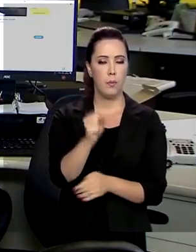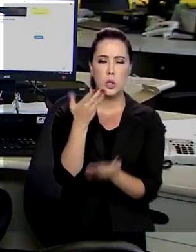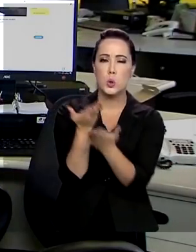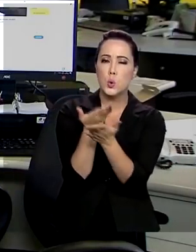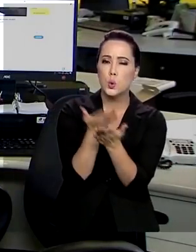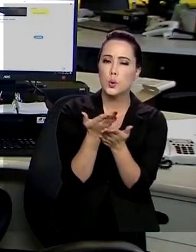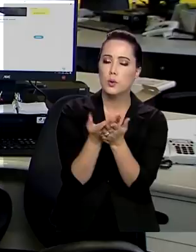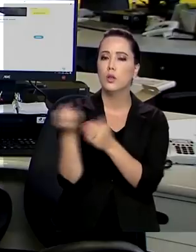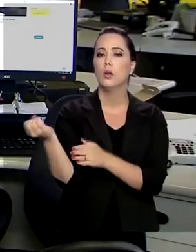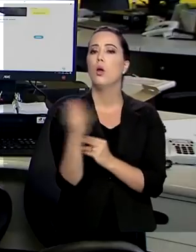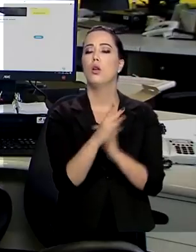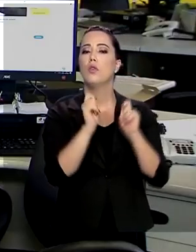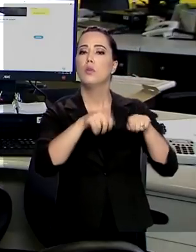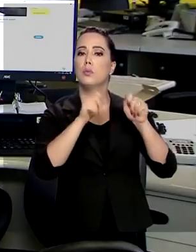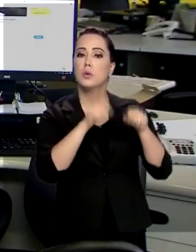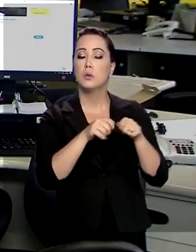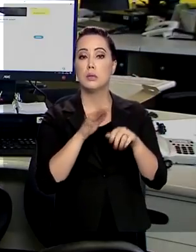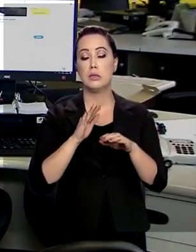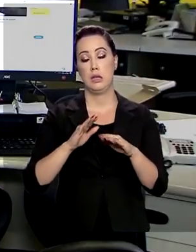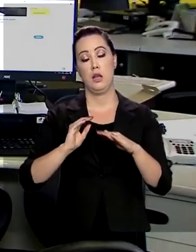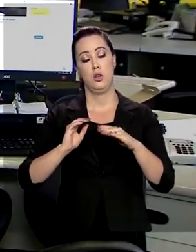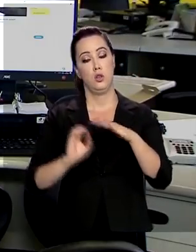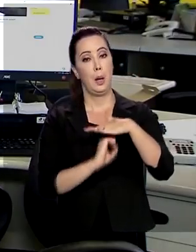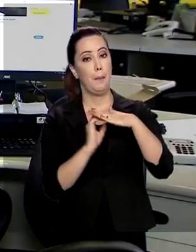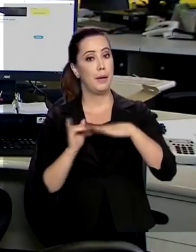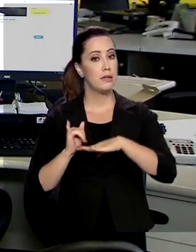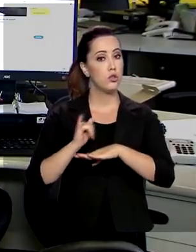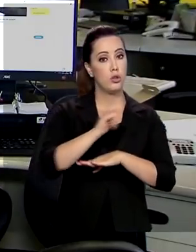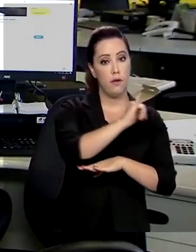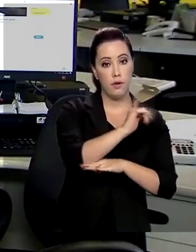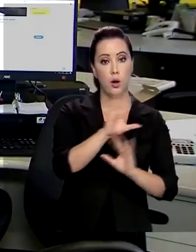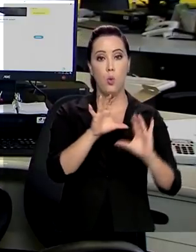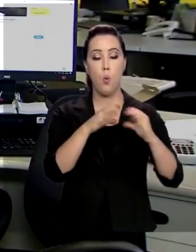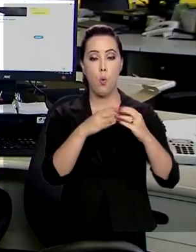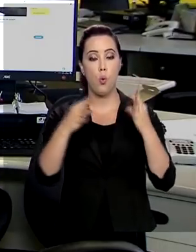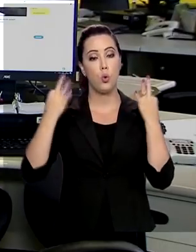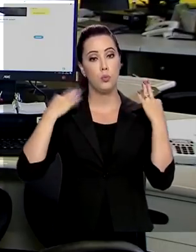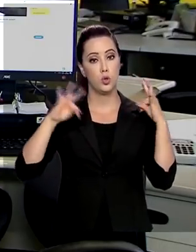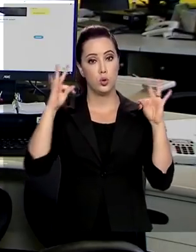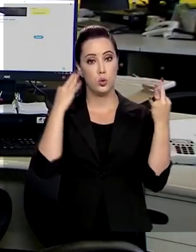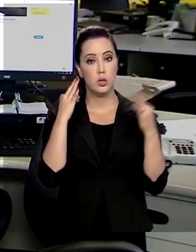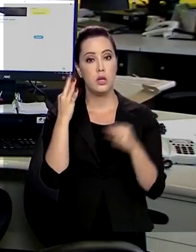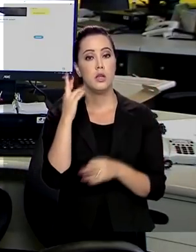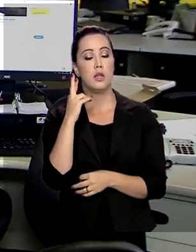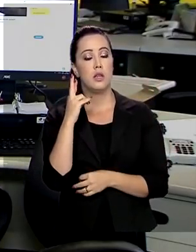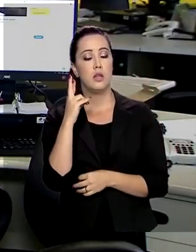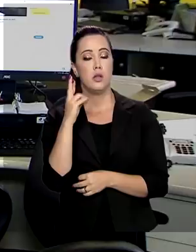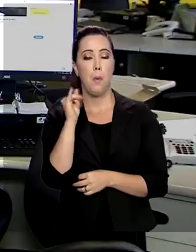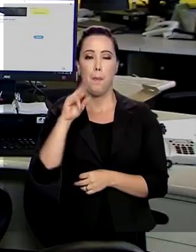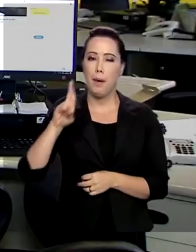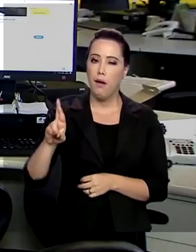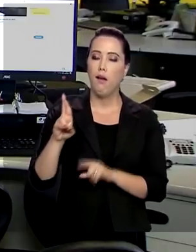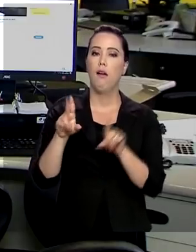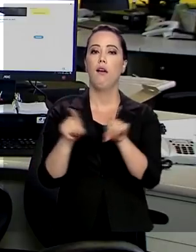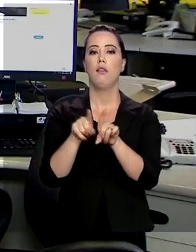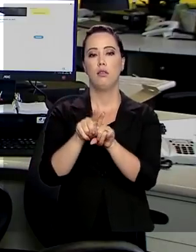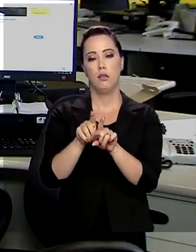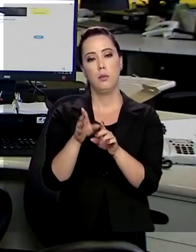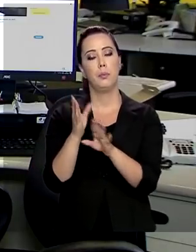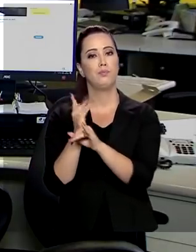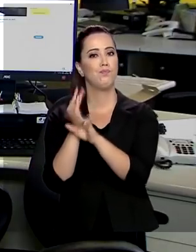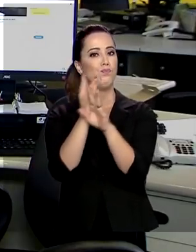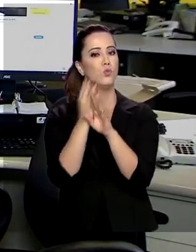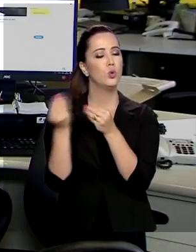específicas para companhias aéreas, o setor de turismo, bares, restaurantes, estados e municípios.